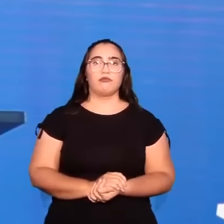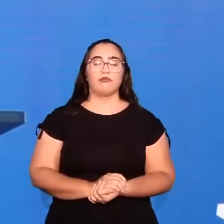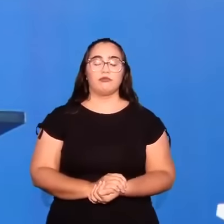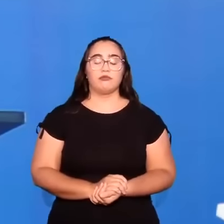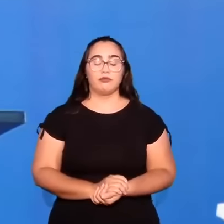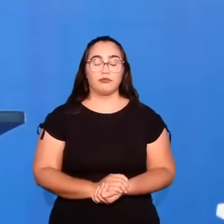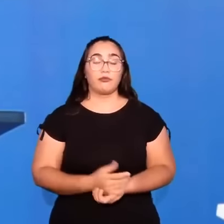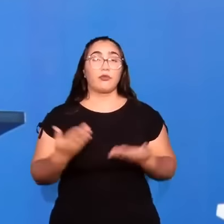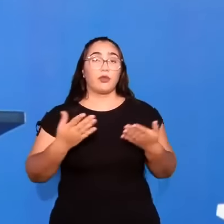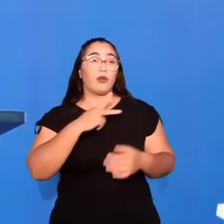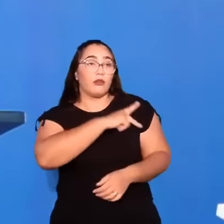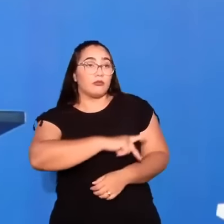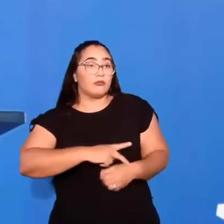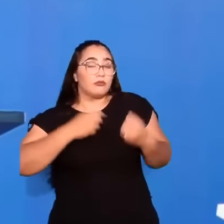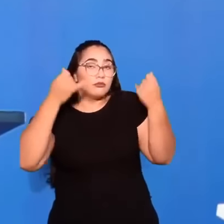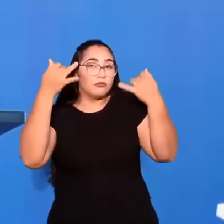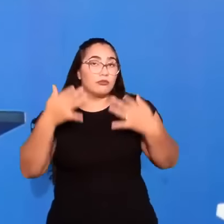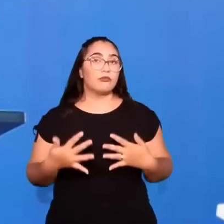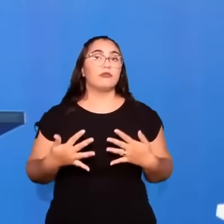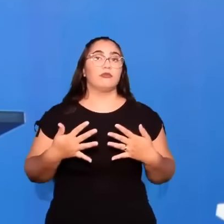Agora Paulo diz.